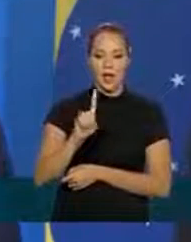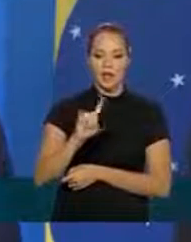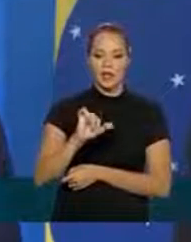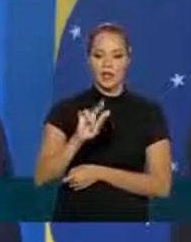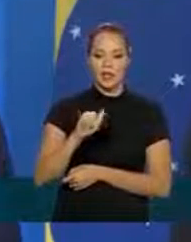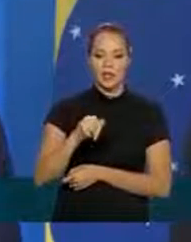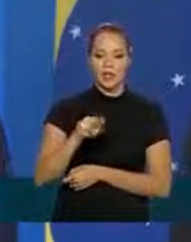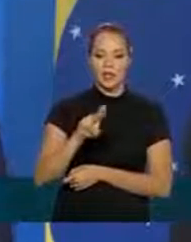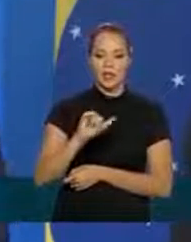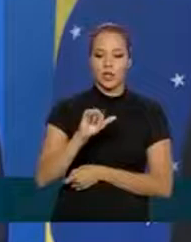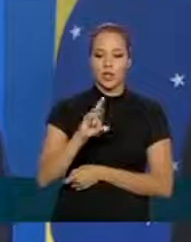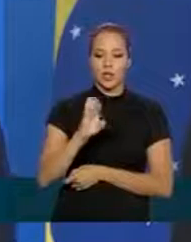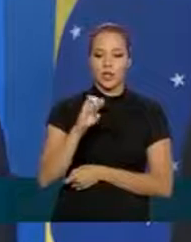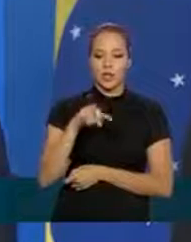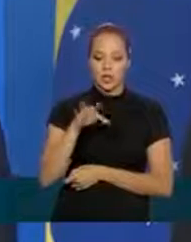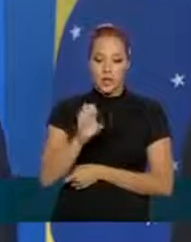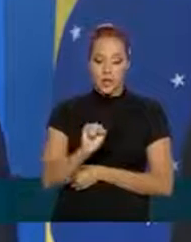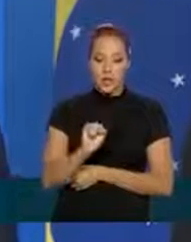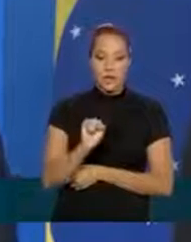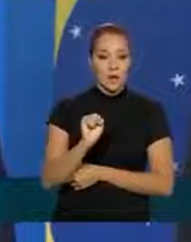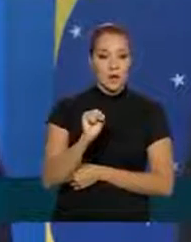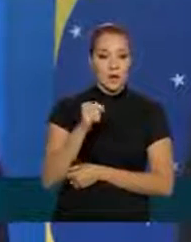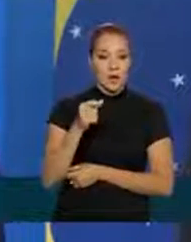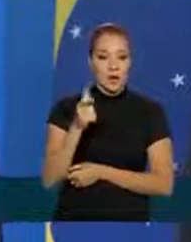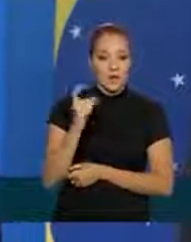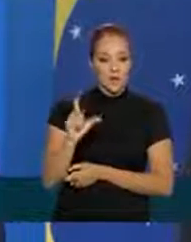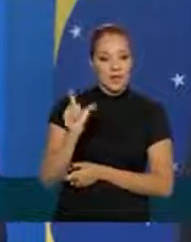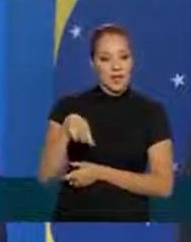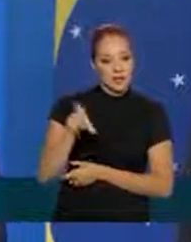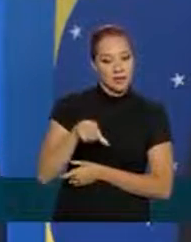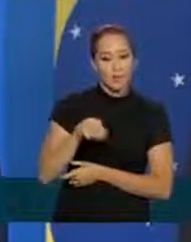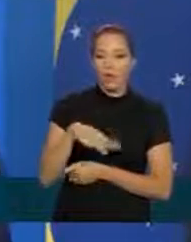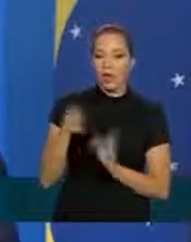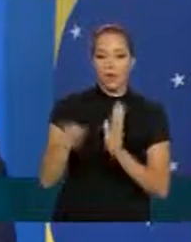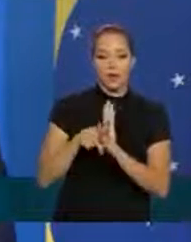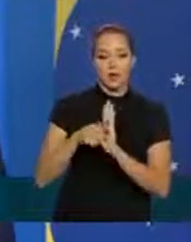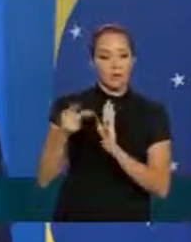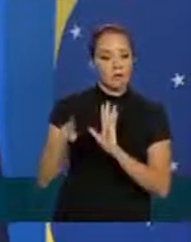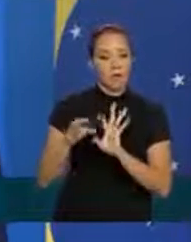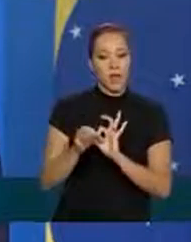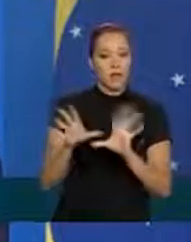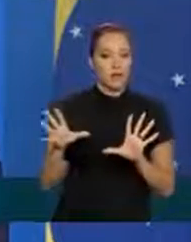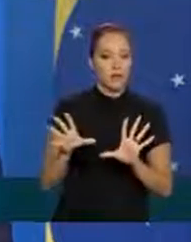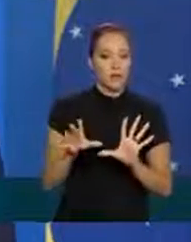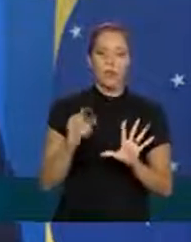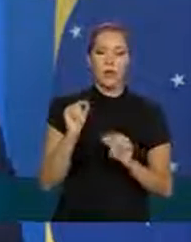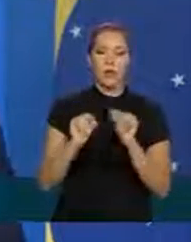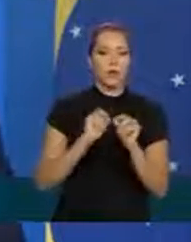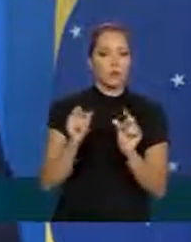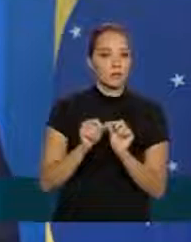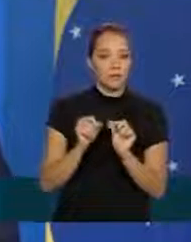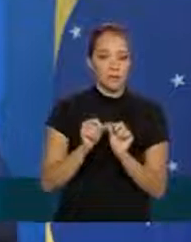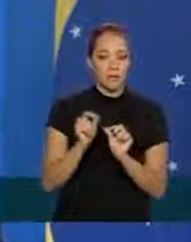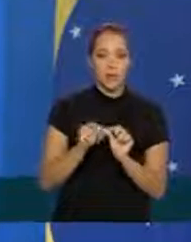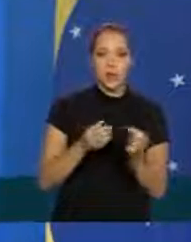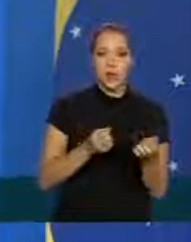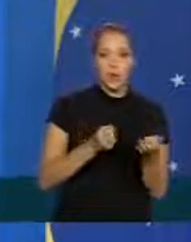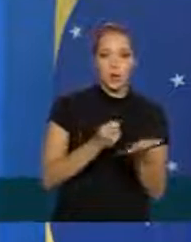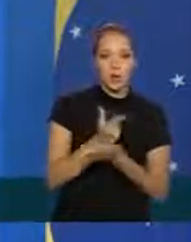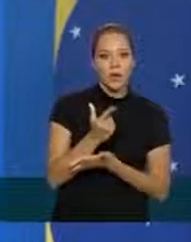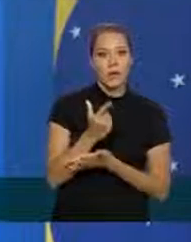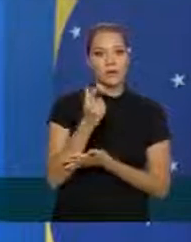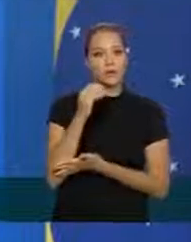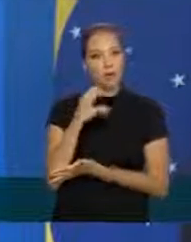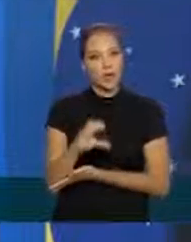existem algumas adquirentes que são independentes o que nós estamos fazendo comprando